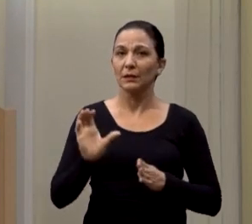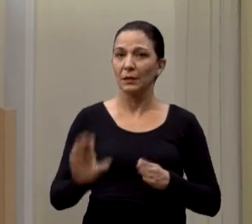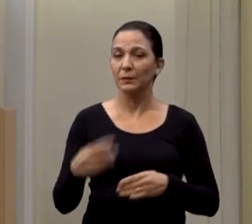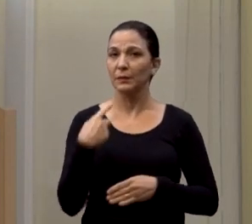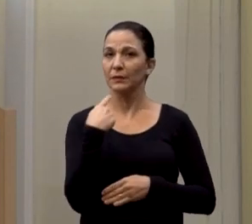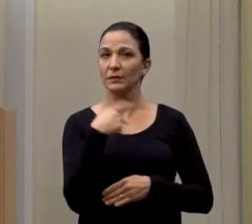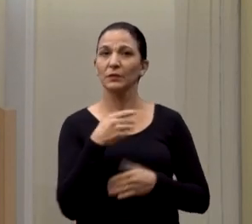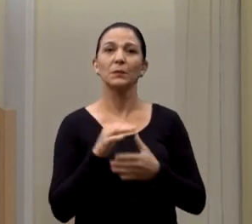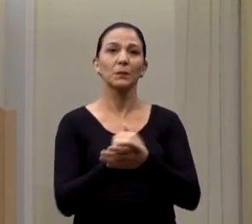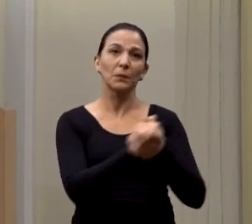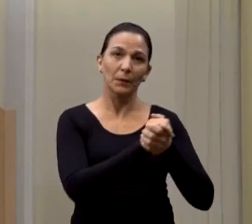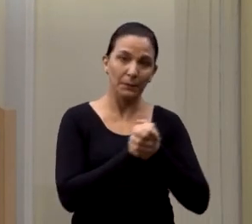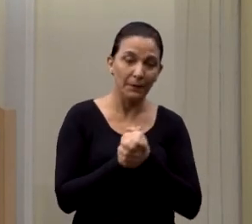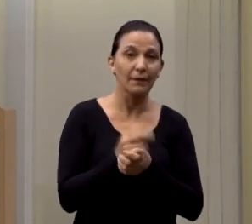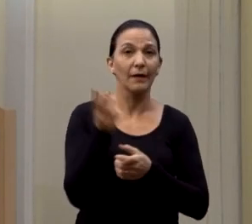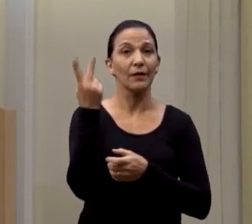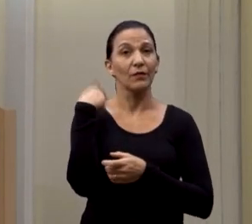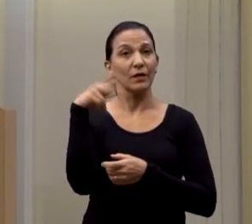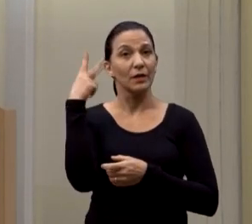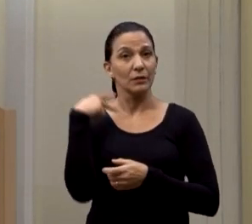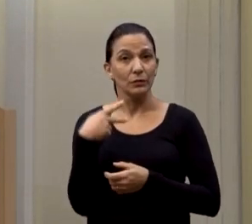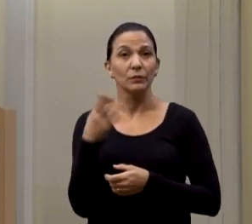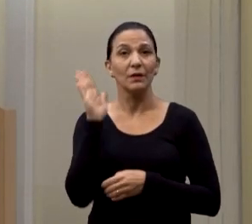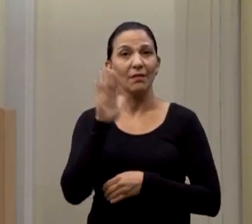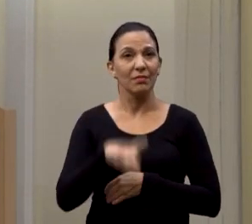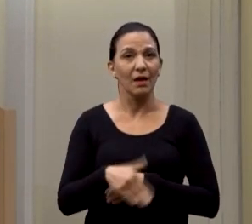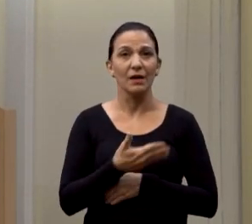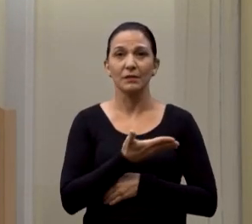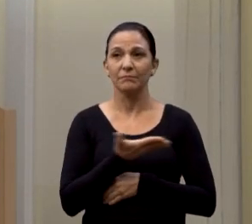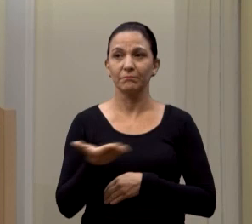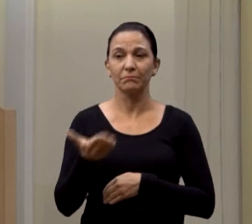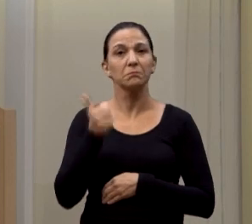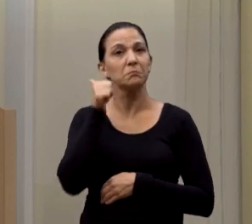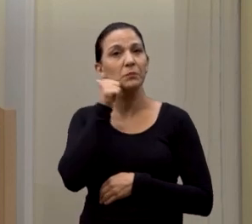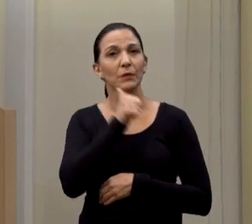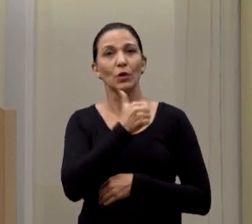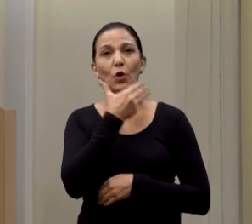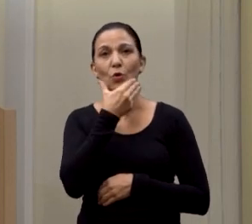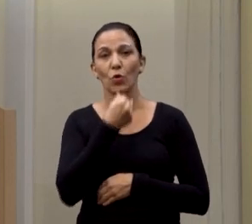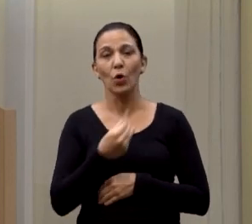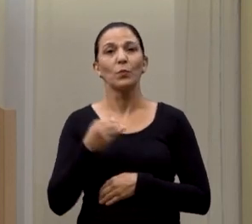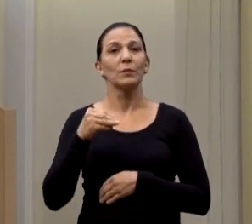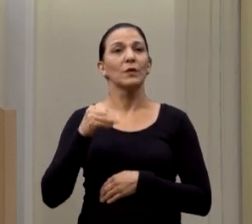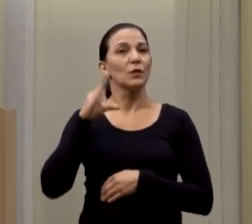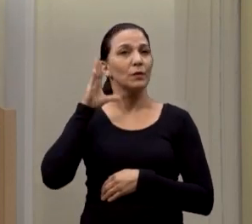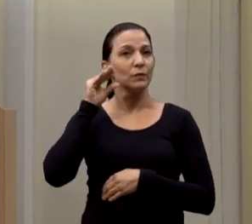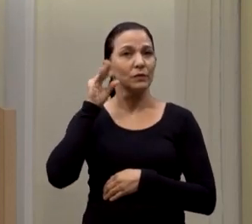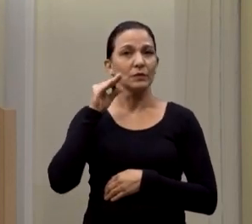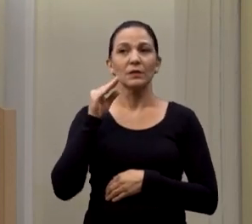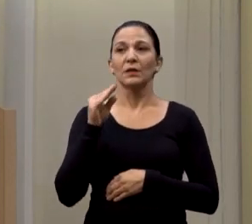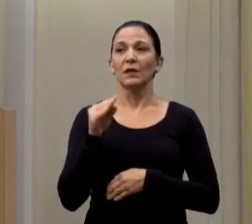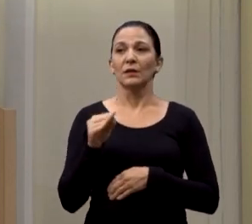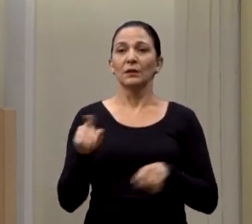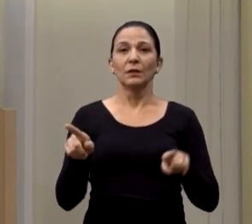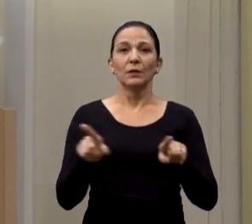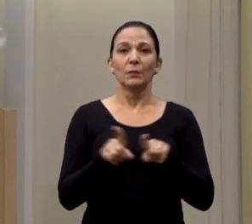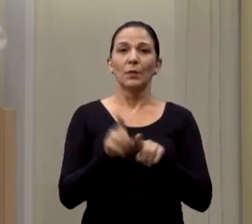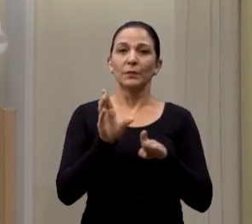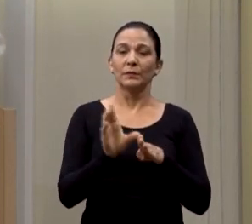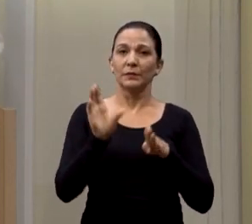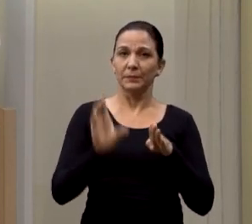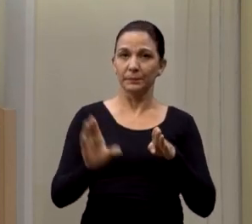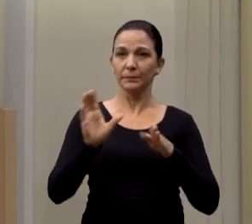Landim, saudar os meus pares, amigos vereadores, as vereadoras, os servidores dessa casa, os servidores de carreira, os